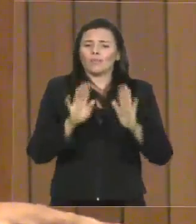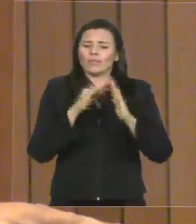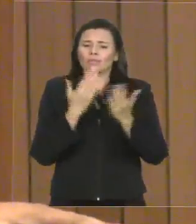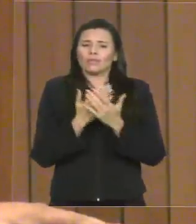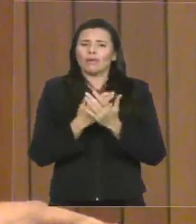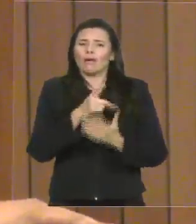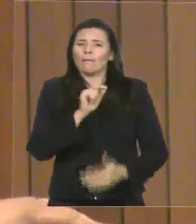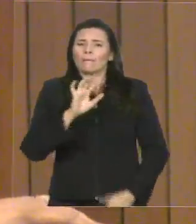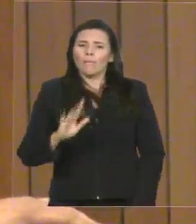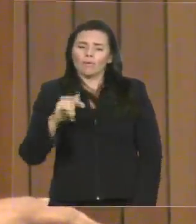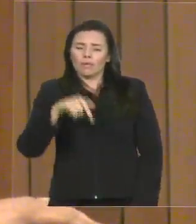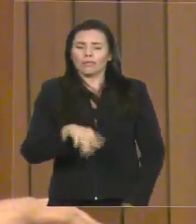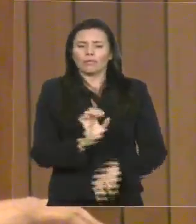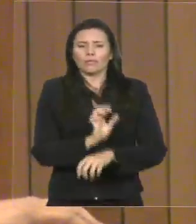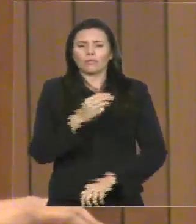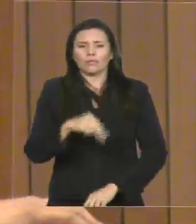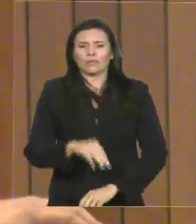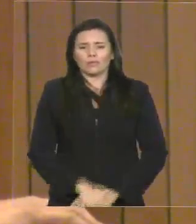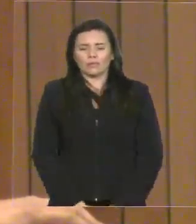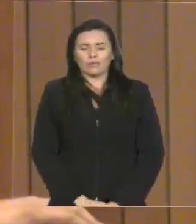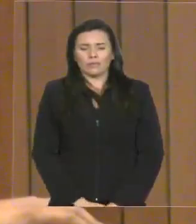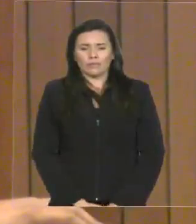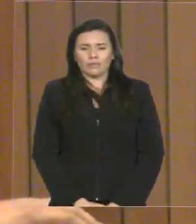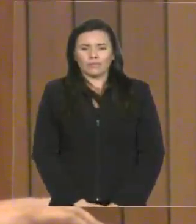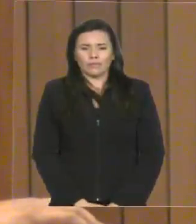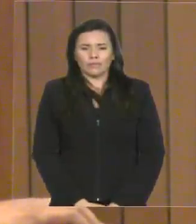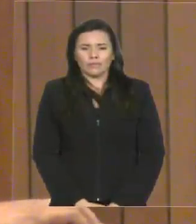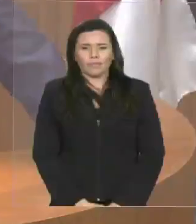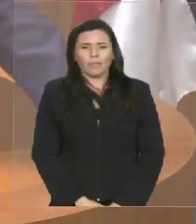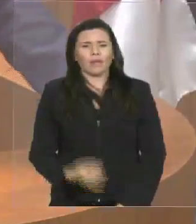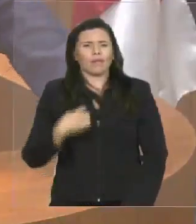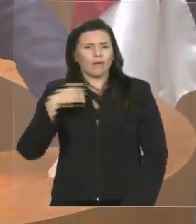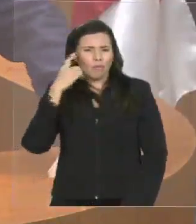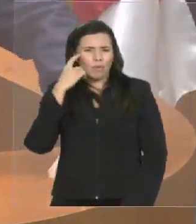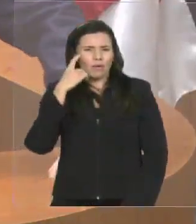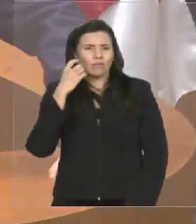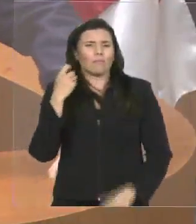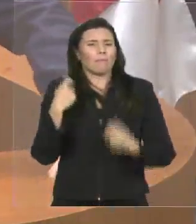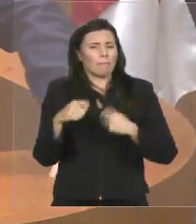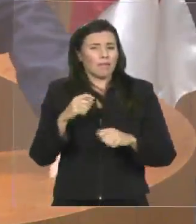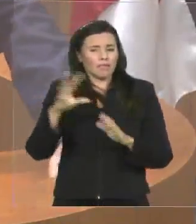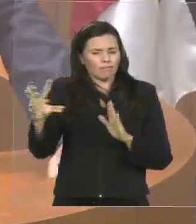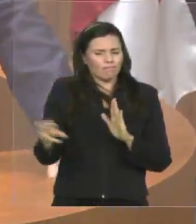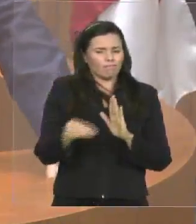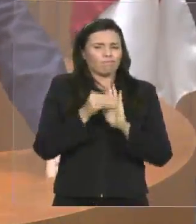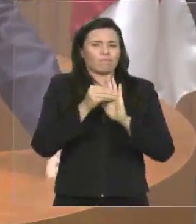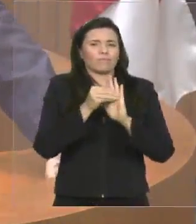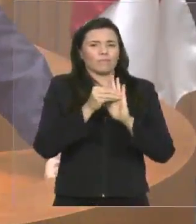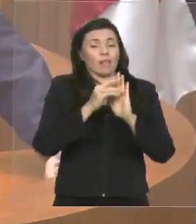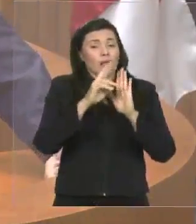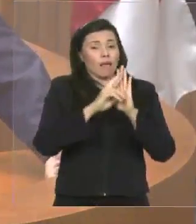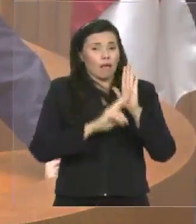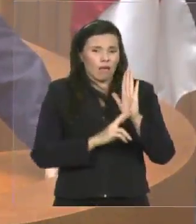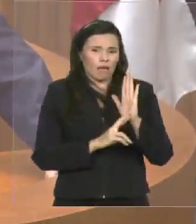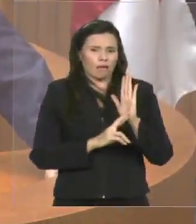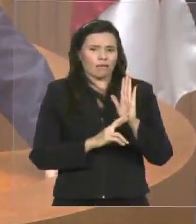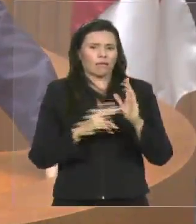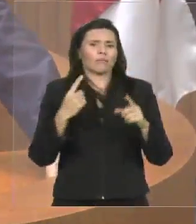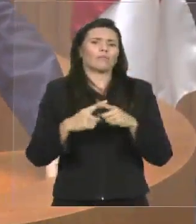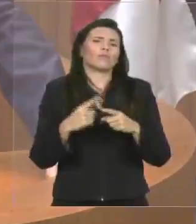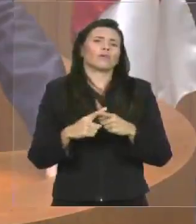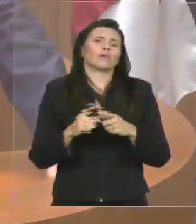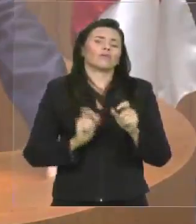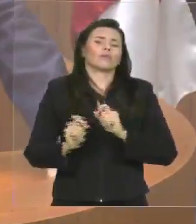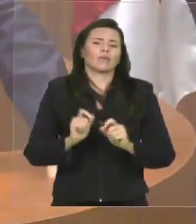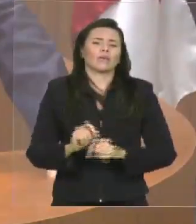necessária, porque a medida que estudantes de outras regiões do Estado, do